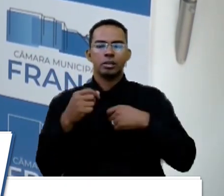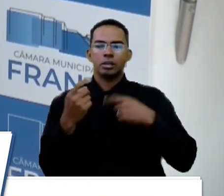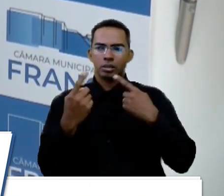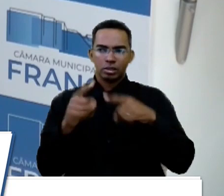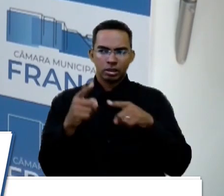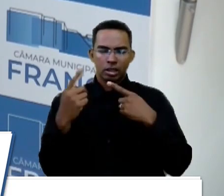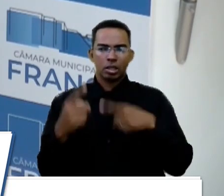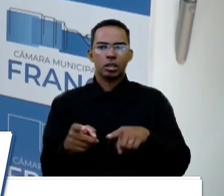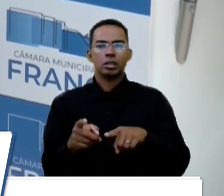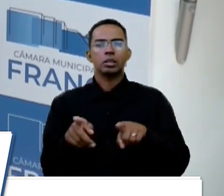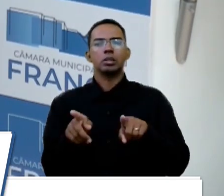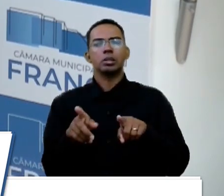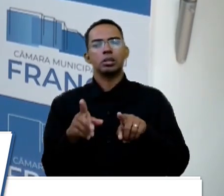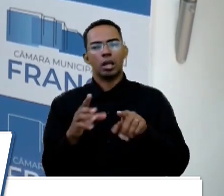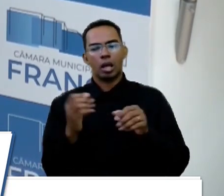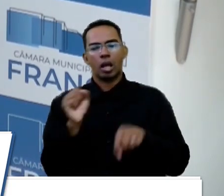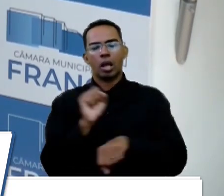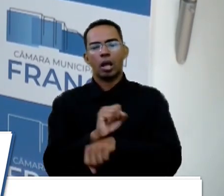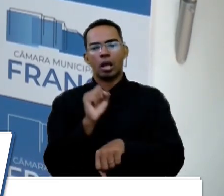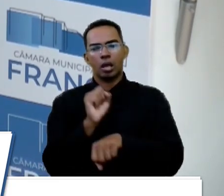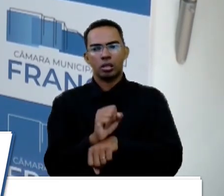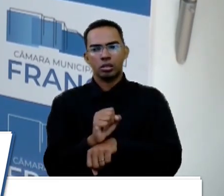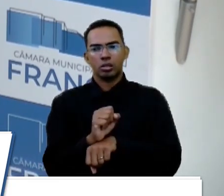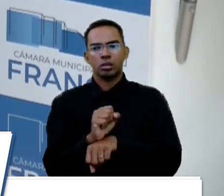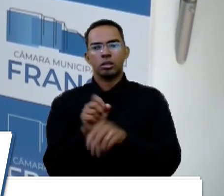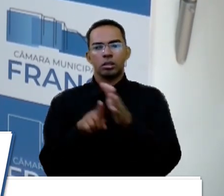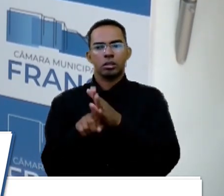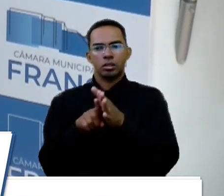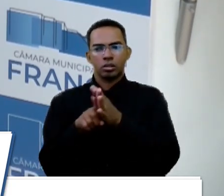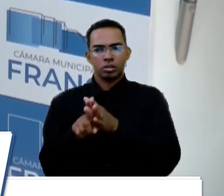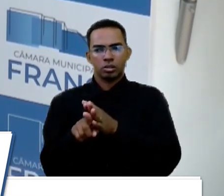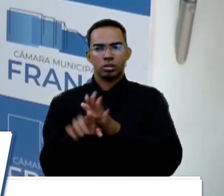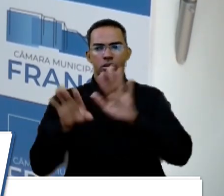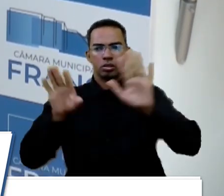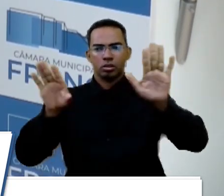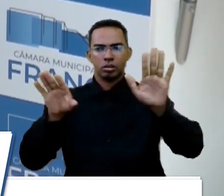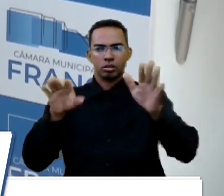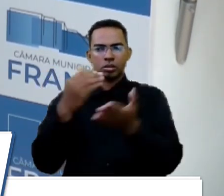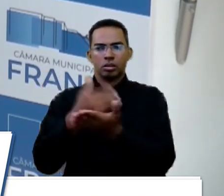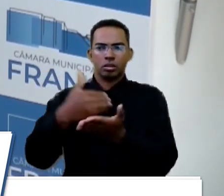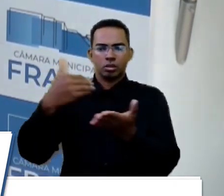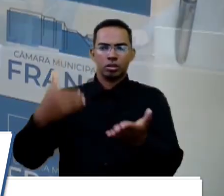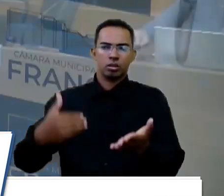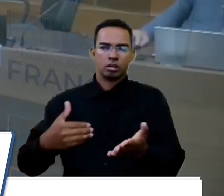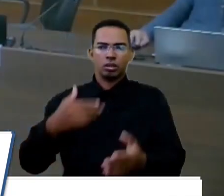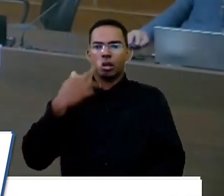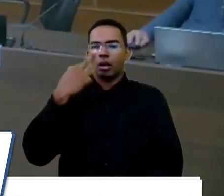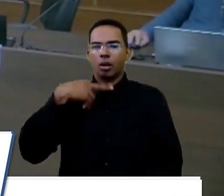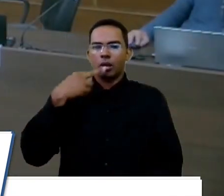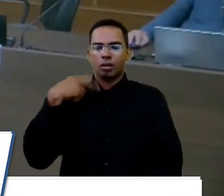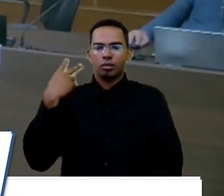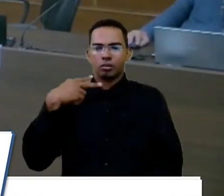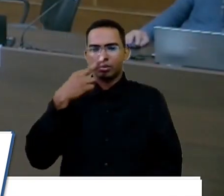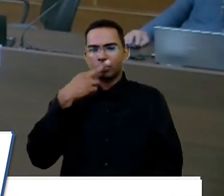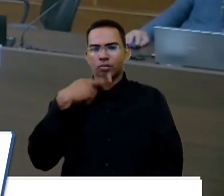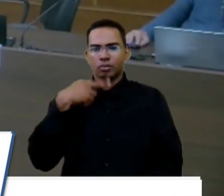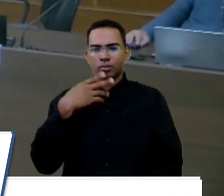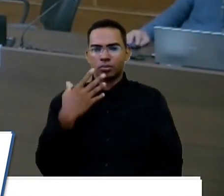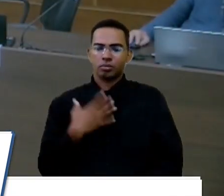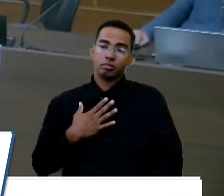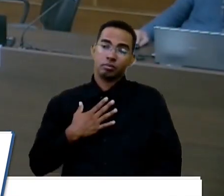e vamos aguardar a apuração dos fatos. Uma parte, Lins. Ronaldo, pode ser uma parte. Eu,